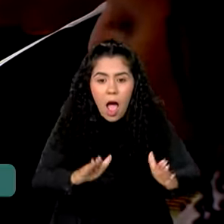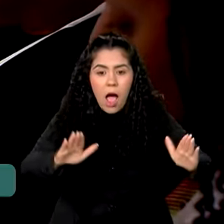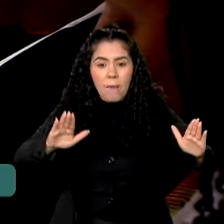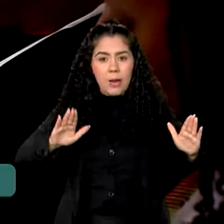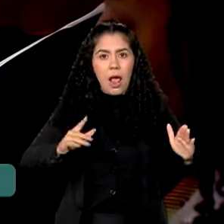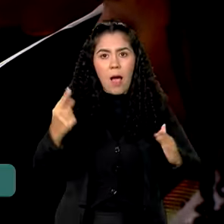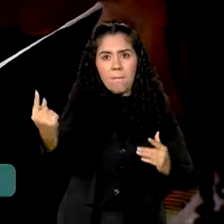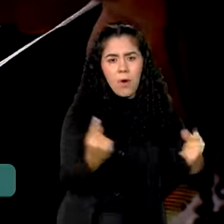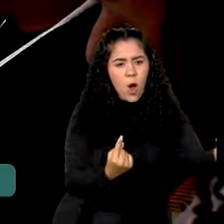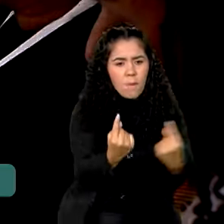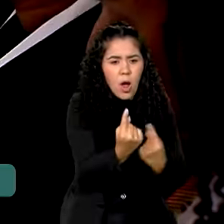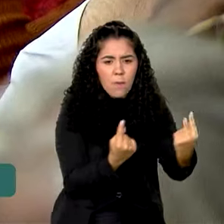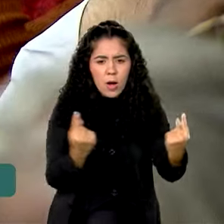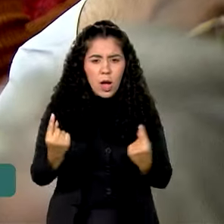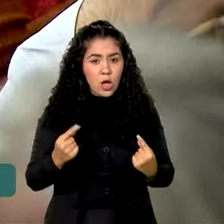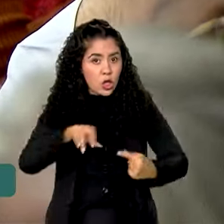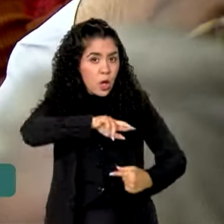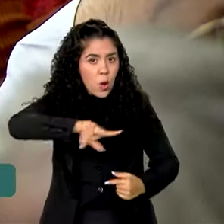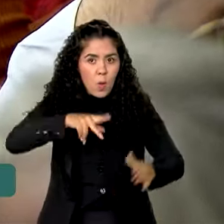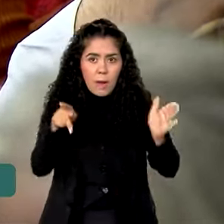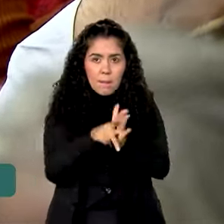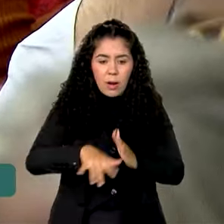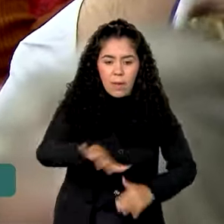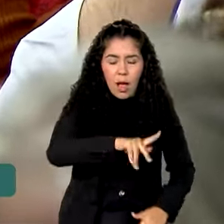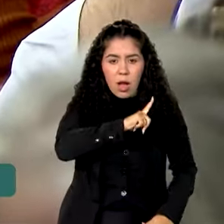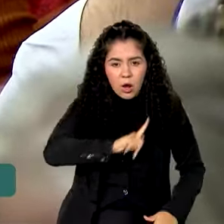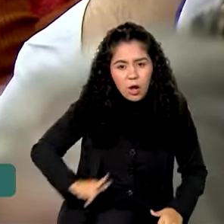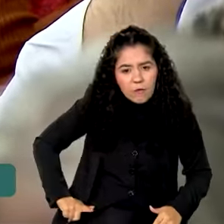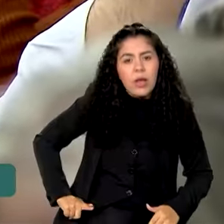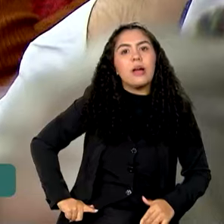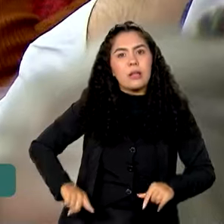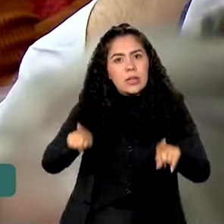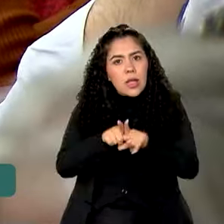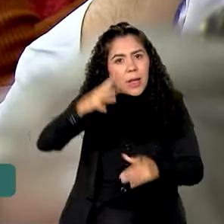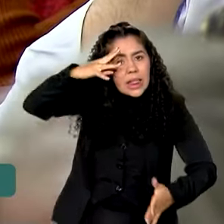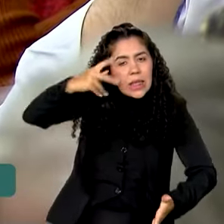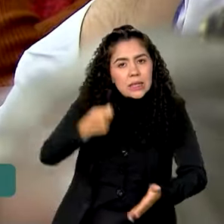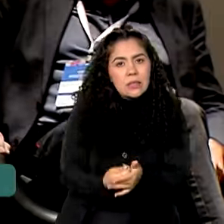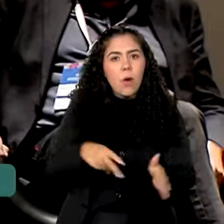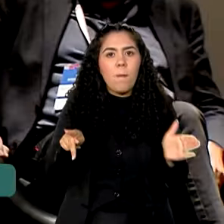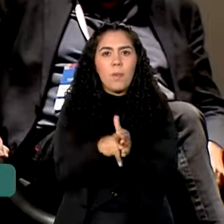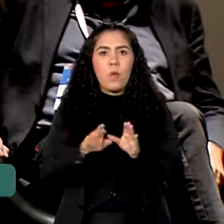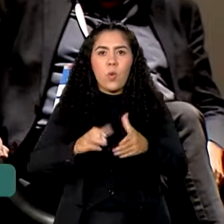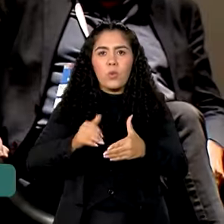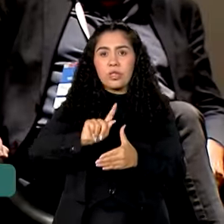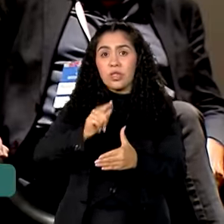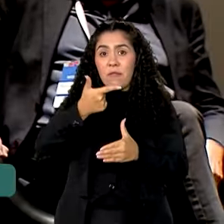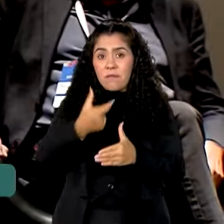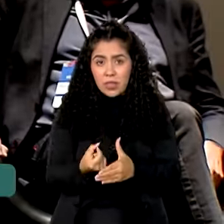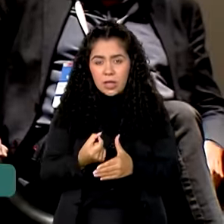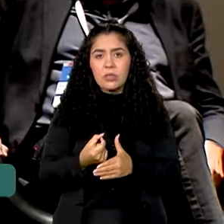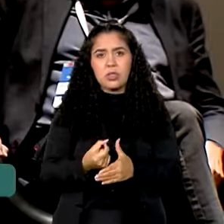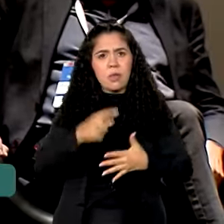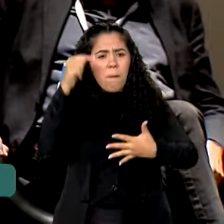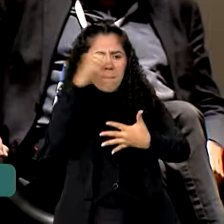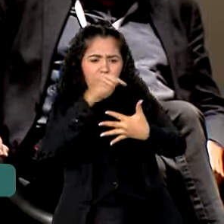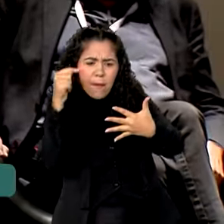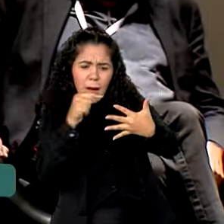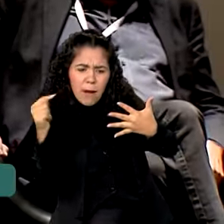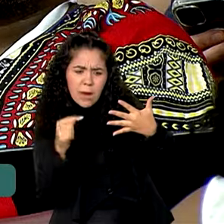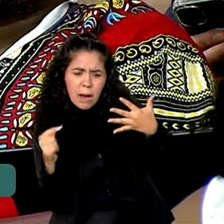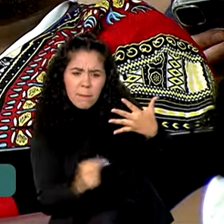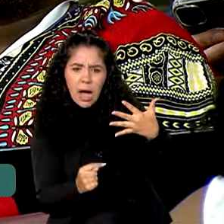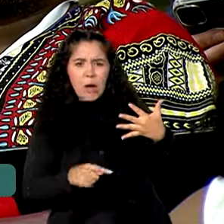atores não governamentais nas atividades e decisões do G20. Medidas inéditas